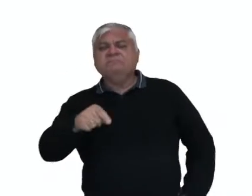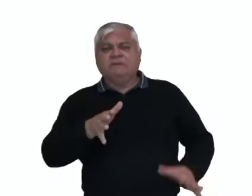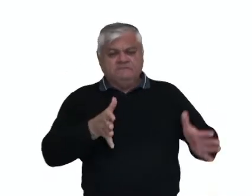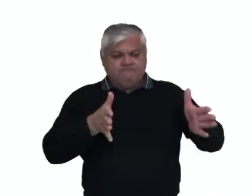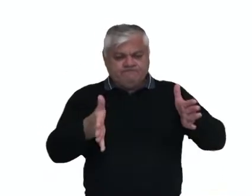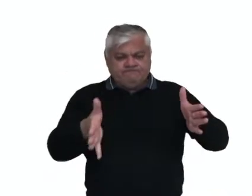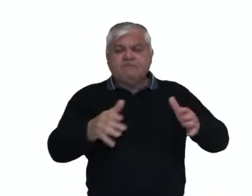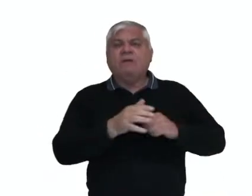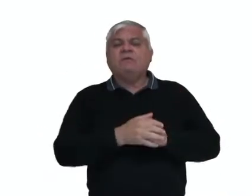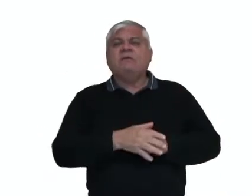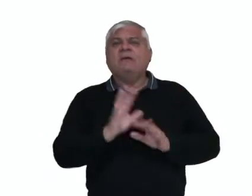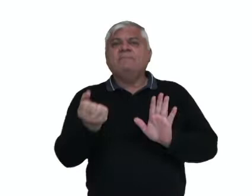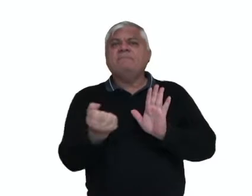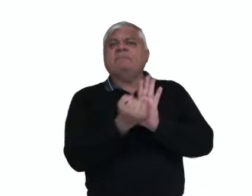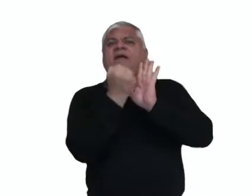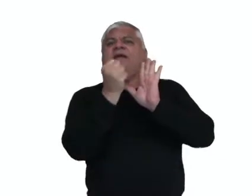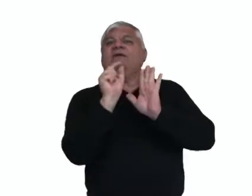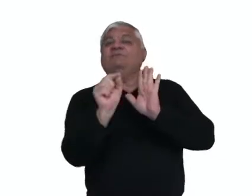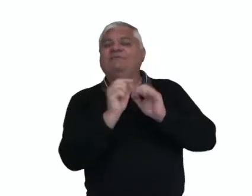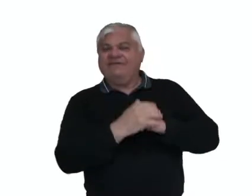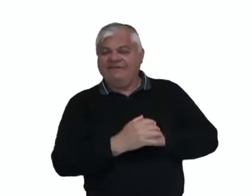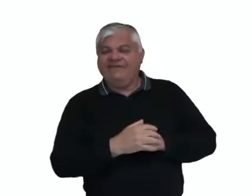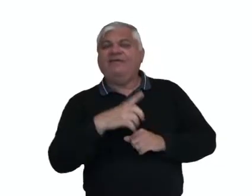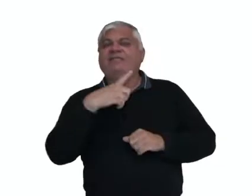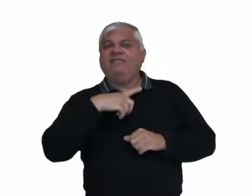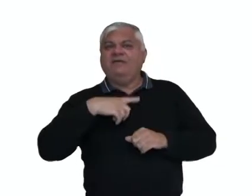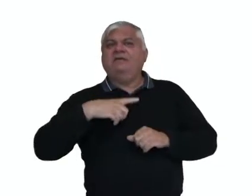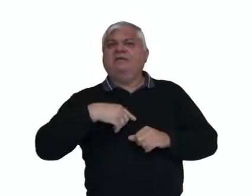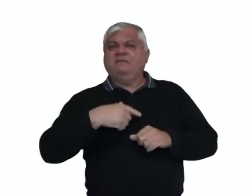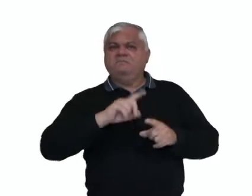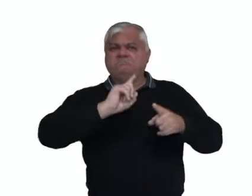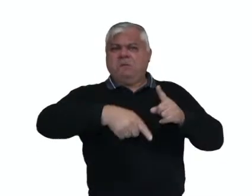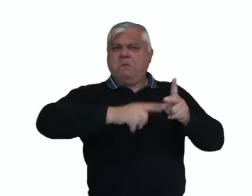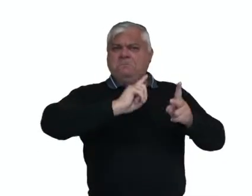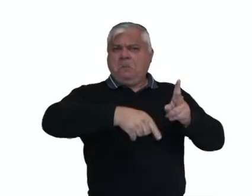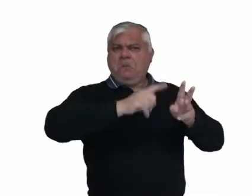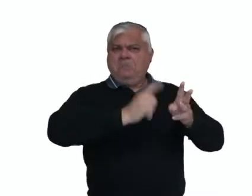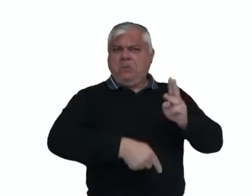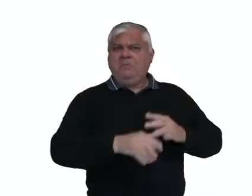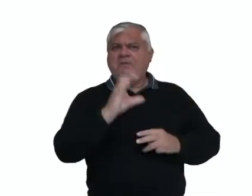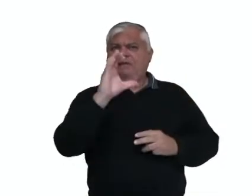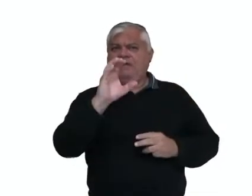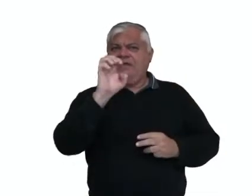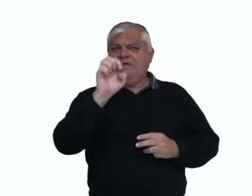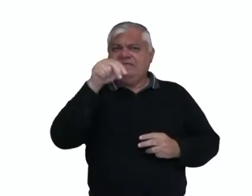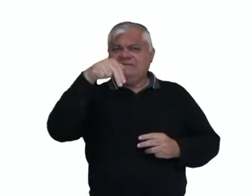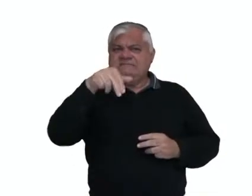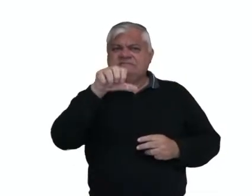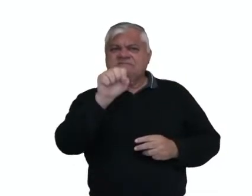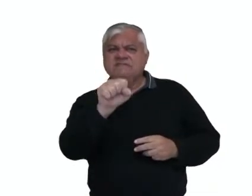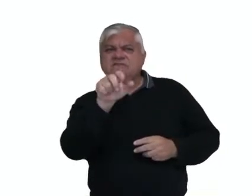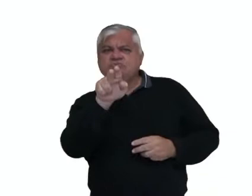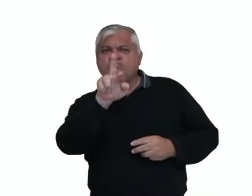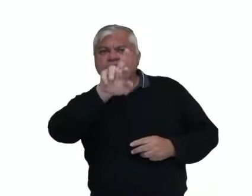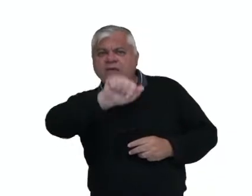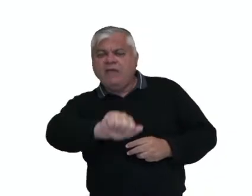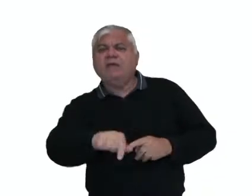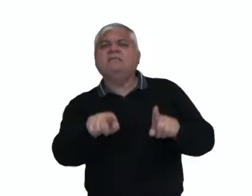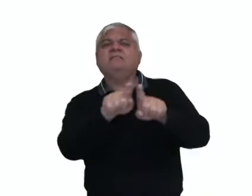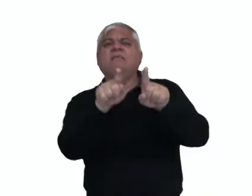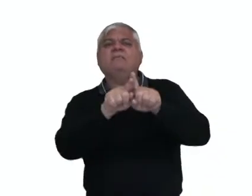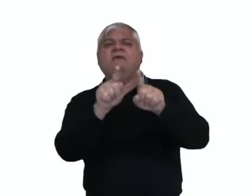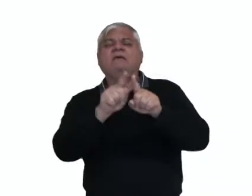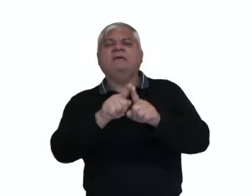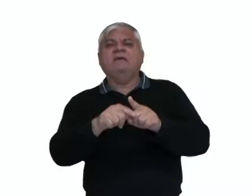ele vai ser marcado ao mesmo tempo pela censura dos meios de comunicação e pela promoção da cultura popular